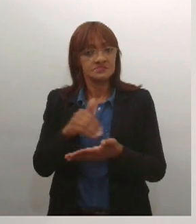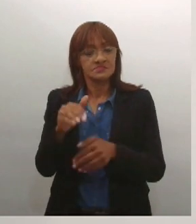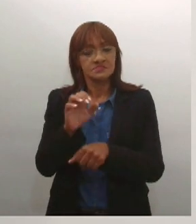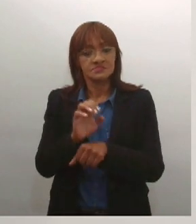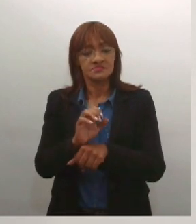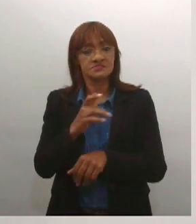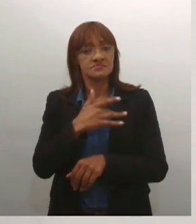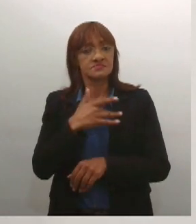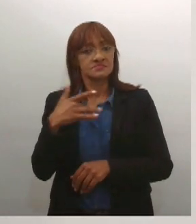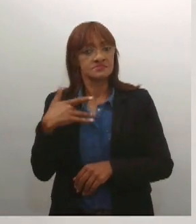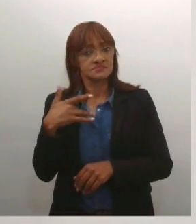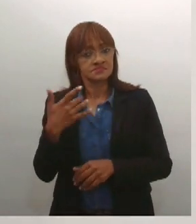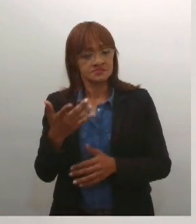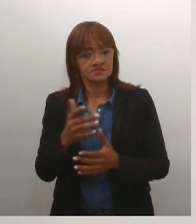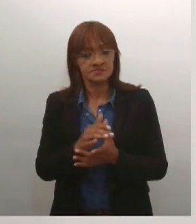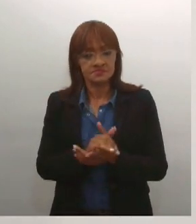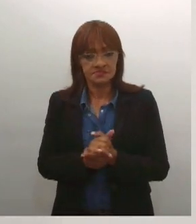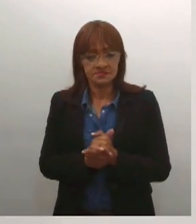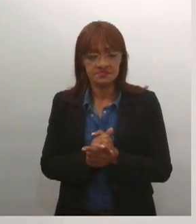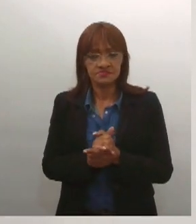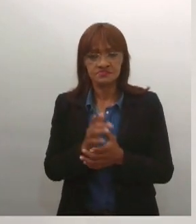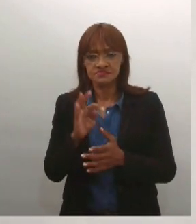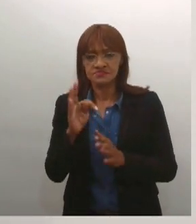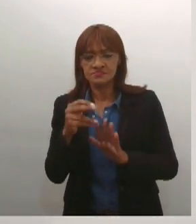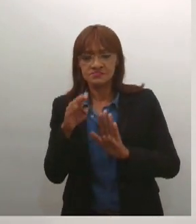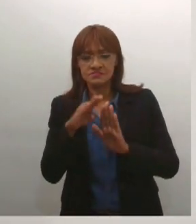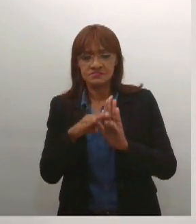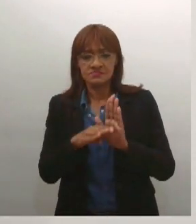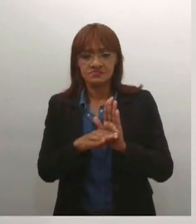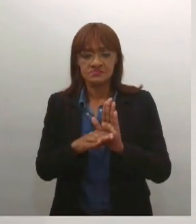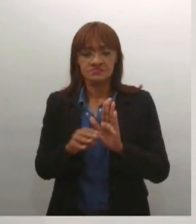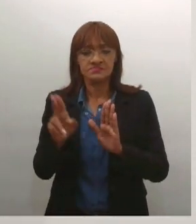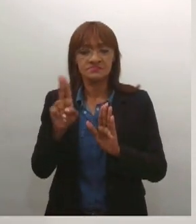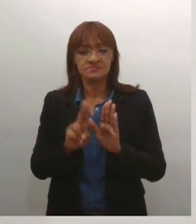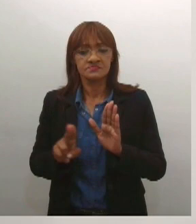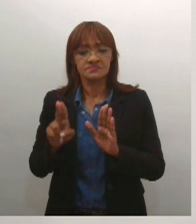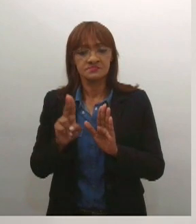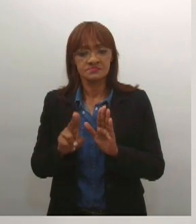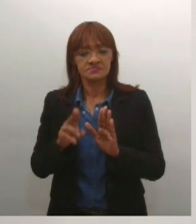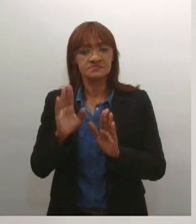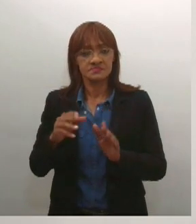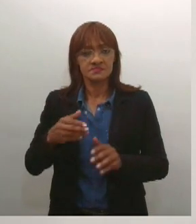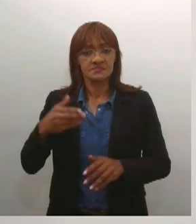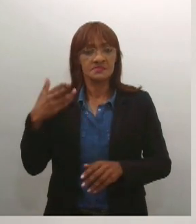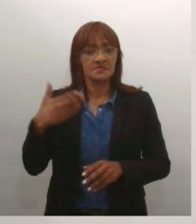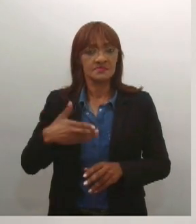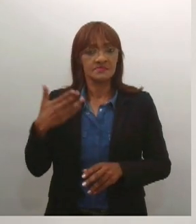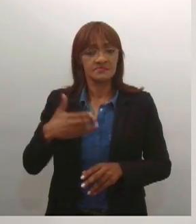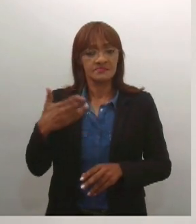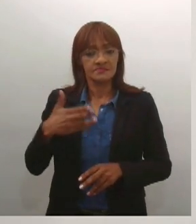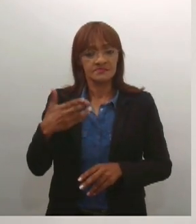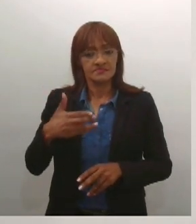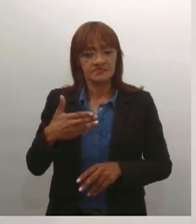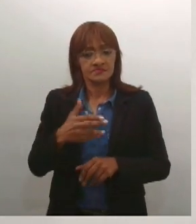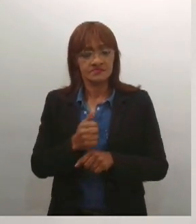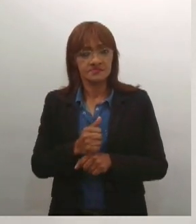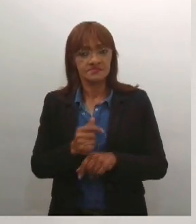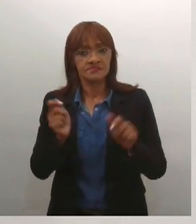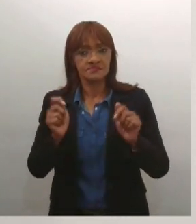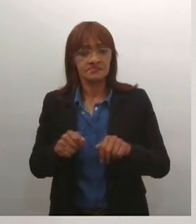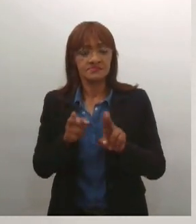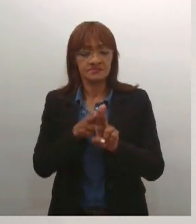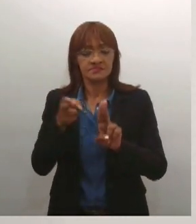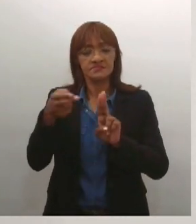do protocolo para a utilização do cannabis para o fornecimento pelo SUS para os